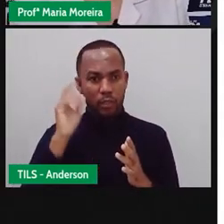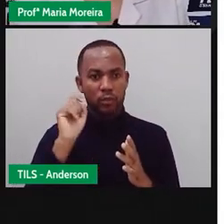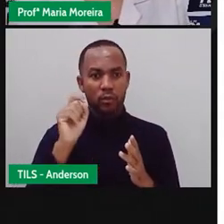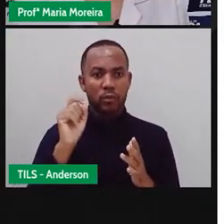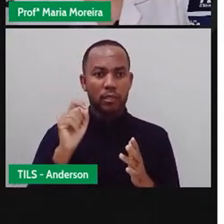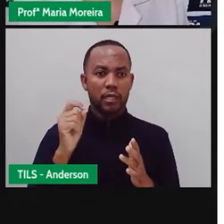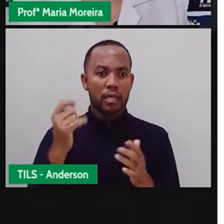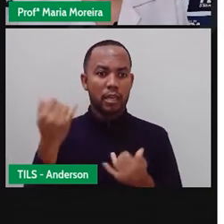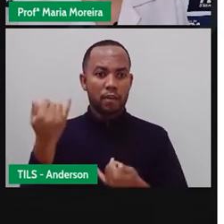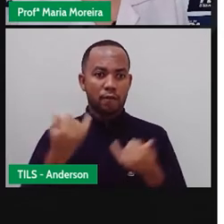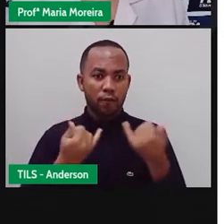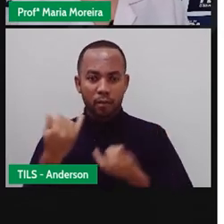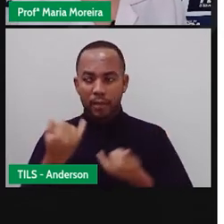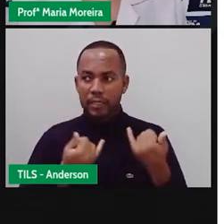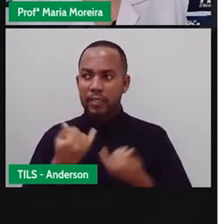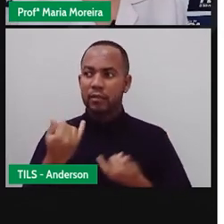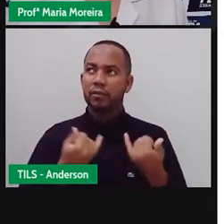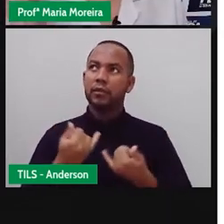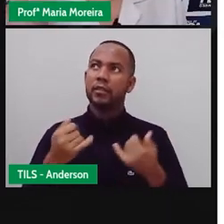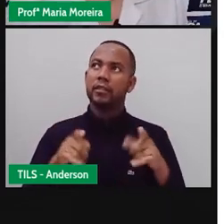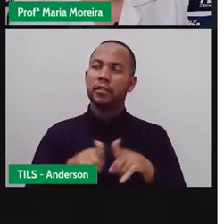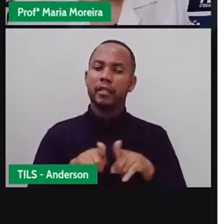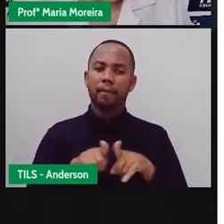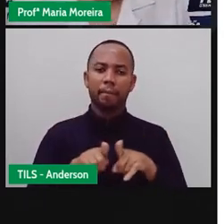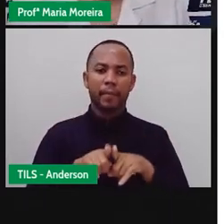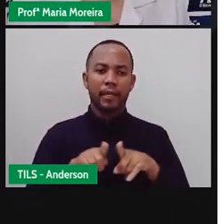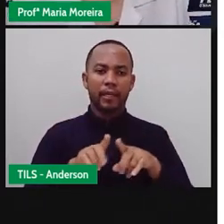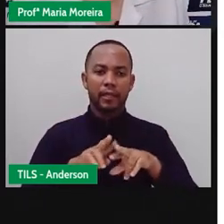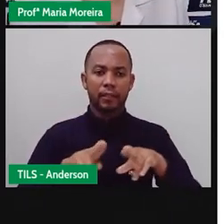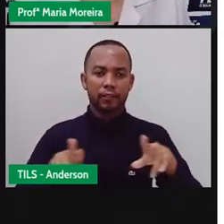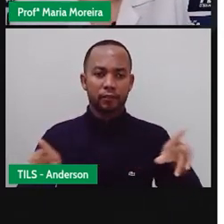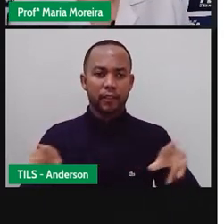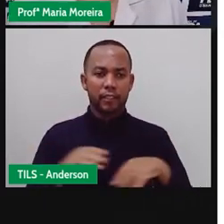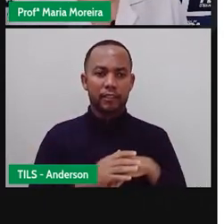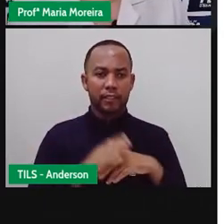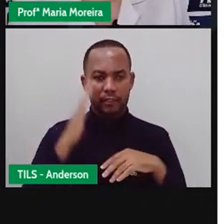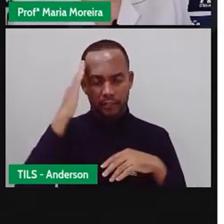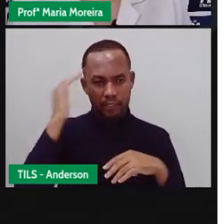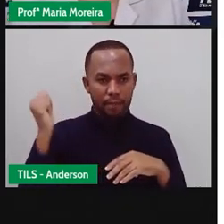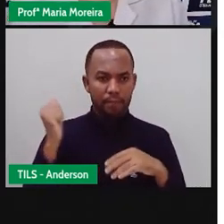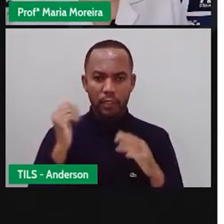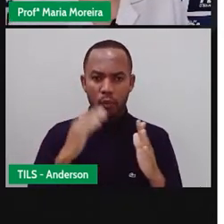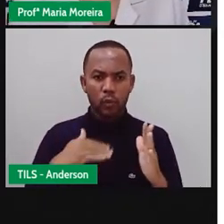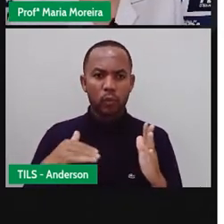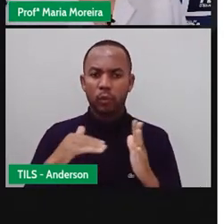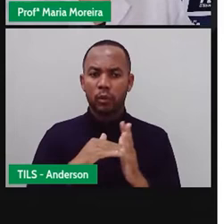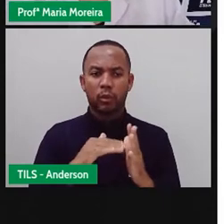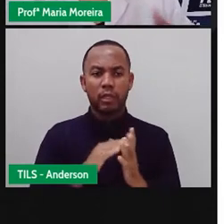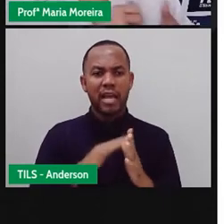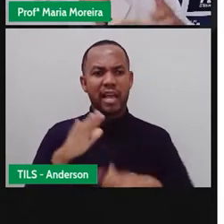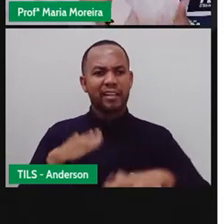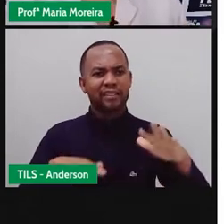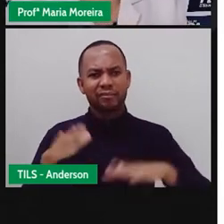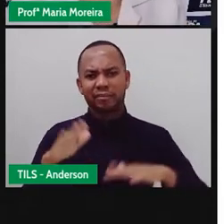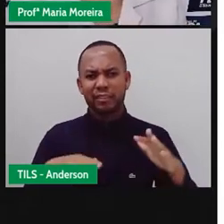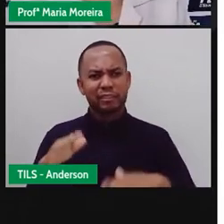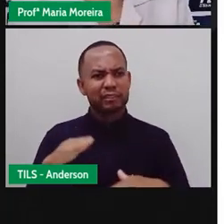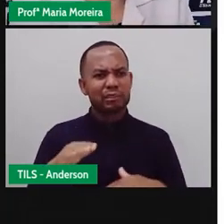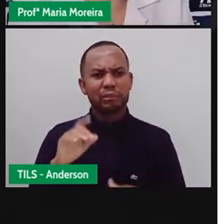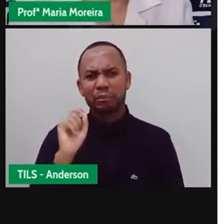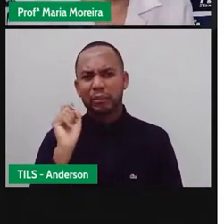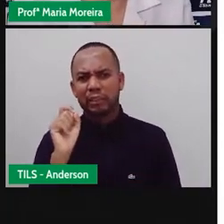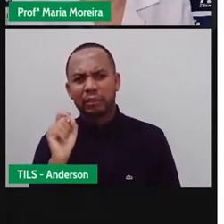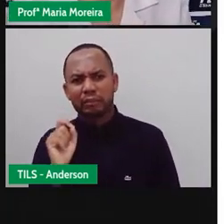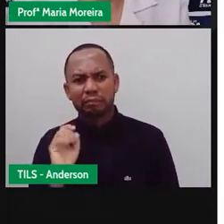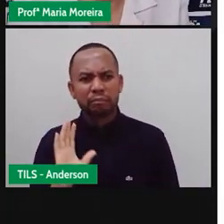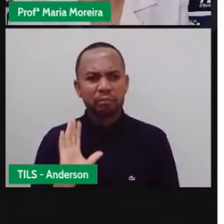informações. Hoje não. Hoje, com um clique, a gente fica sabendo de tudo. Ah, tô com dúvidas se determinada coisa aconteceu.